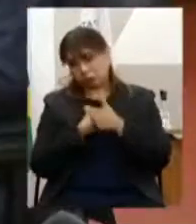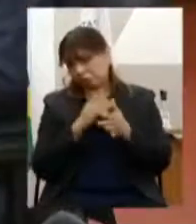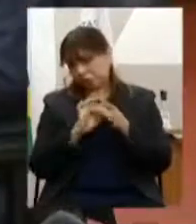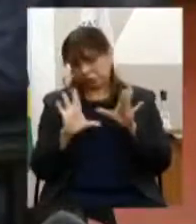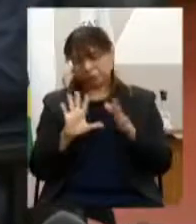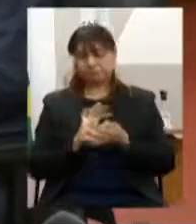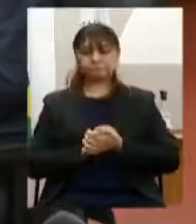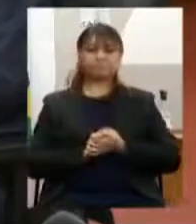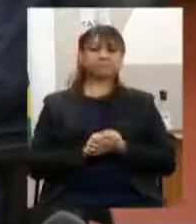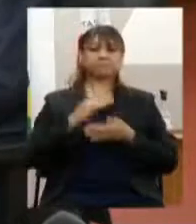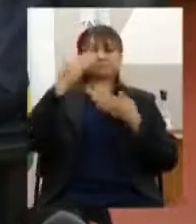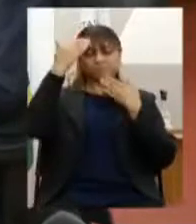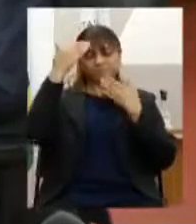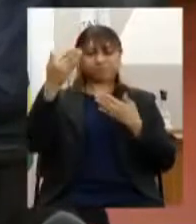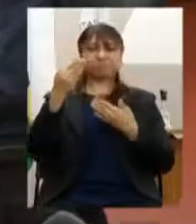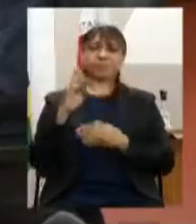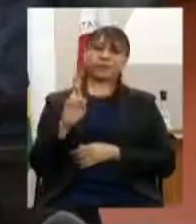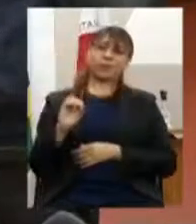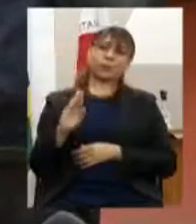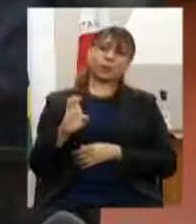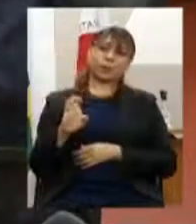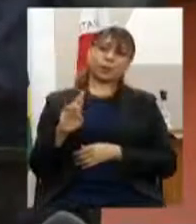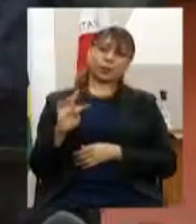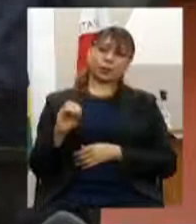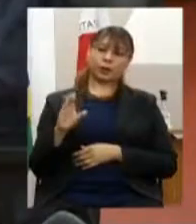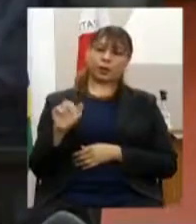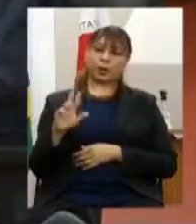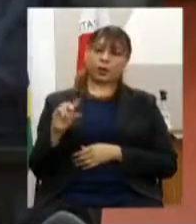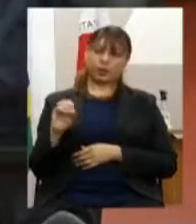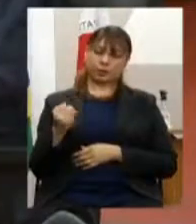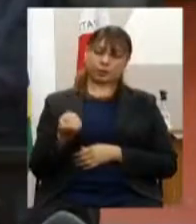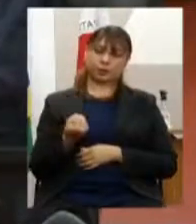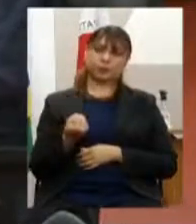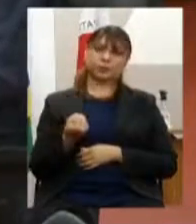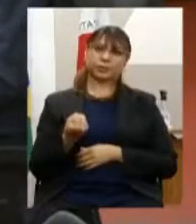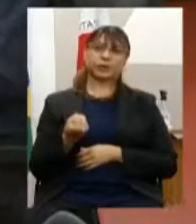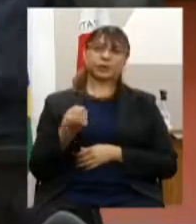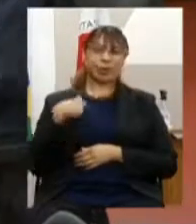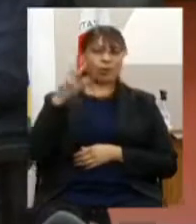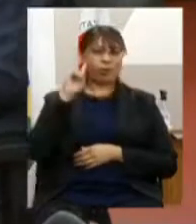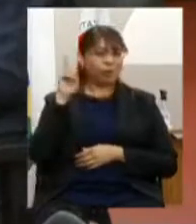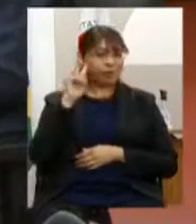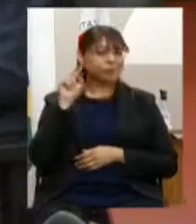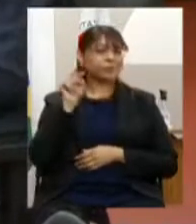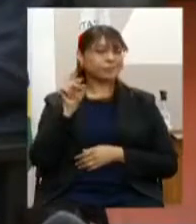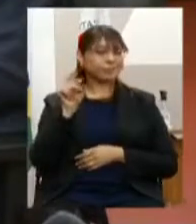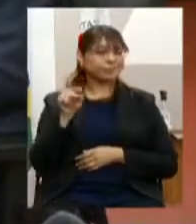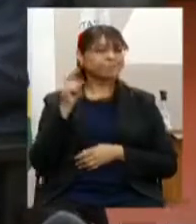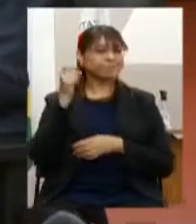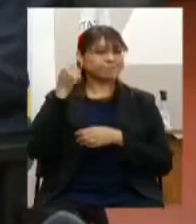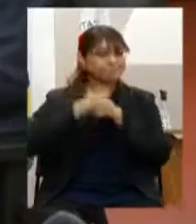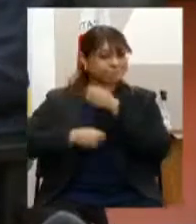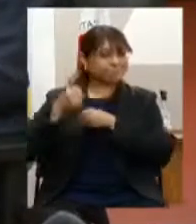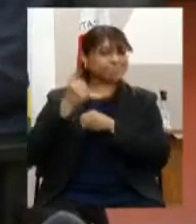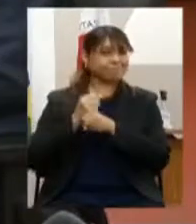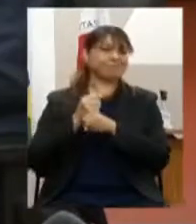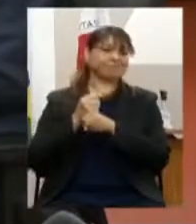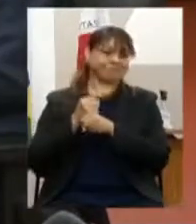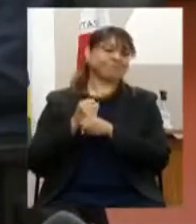Muito obrigado, Roberto Carlos. Muito obrigado pela sua participação. Me lembro muito bem da sua participação aqui o ano passado conosco.